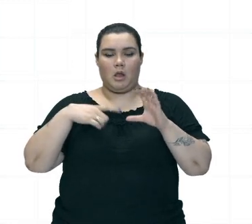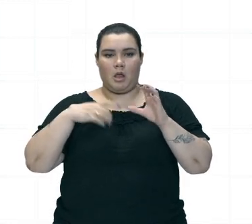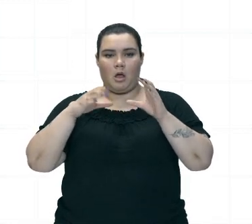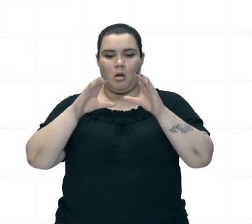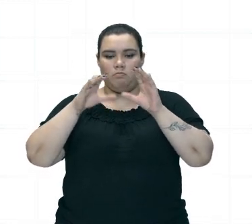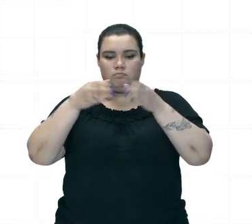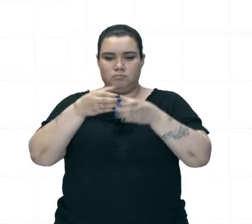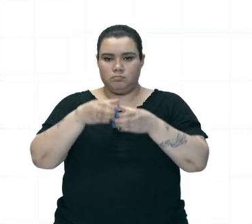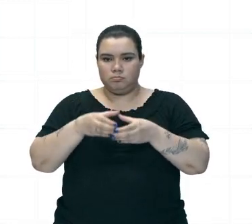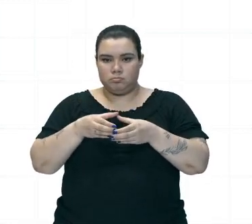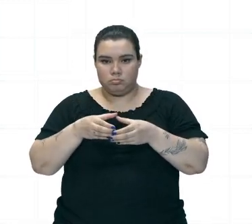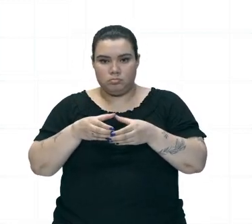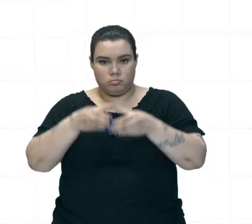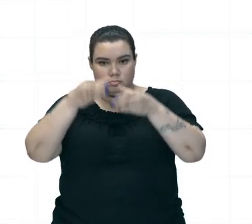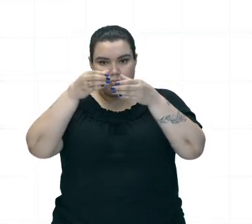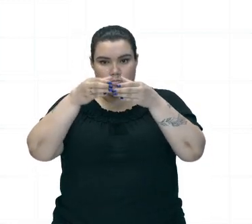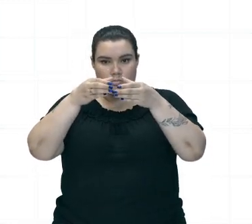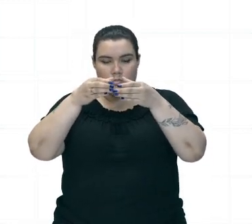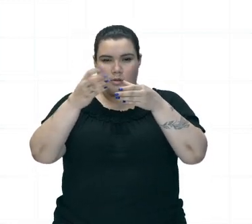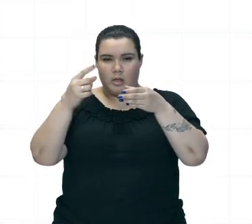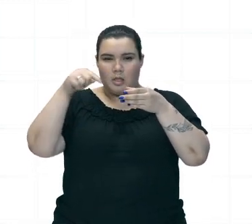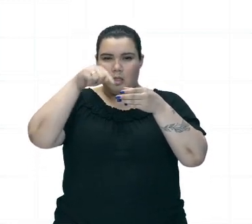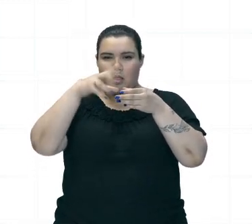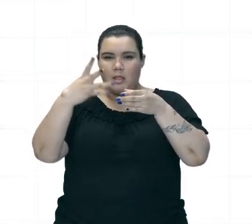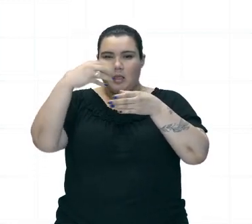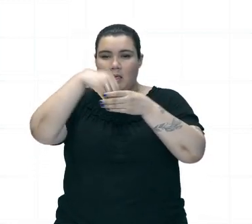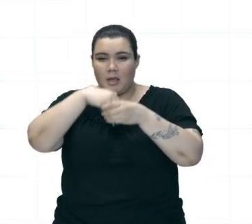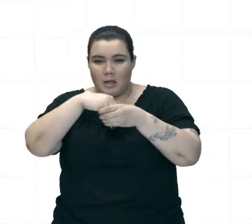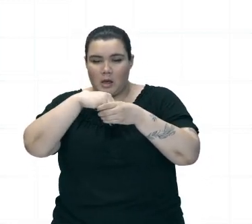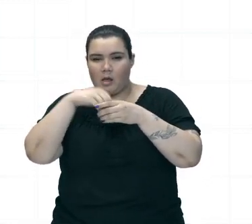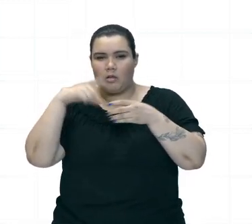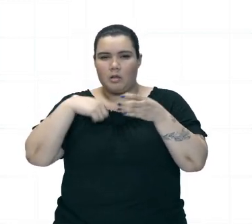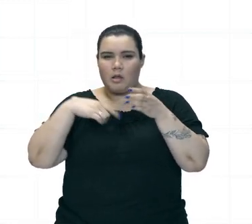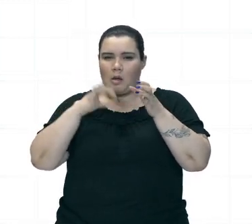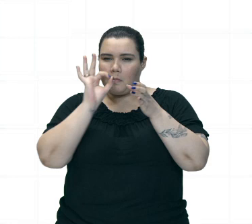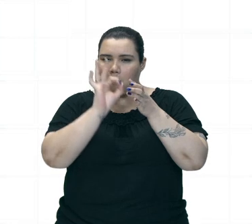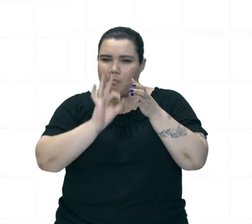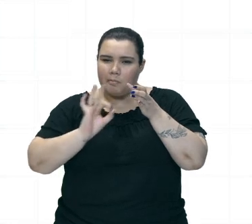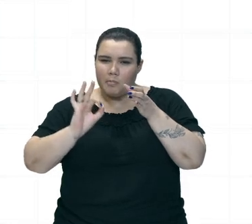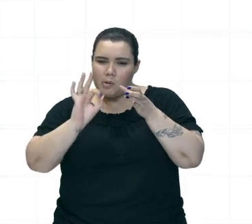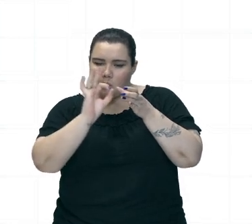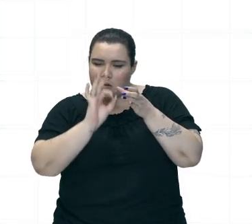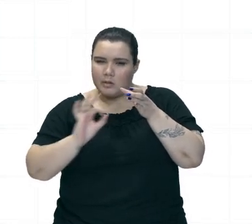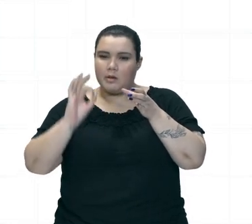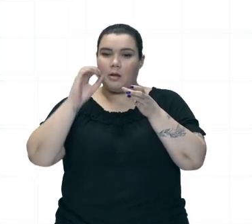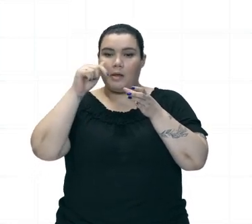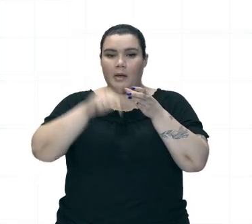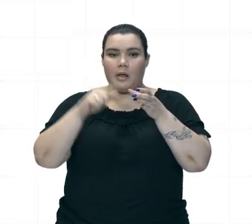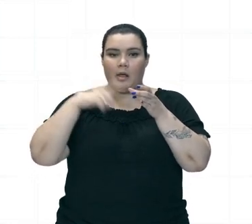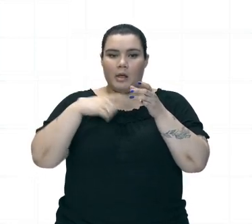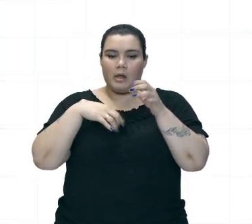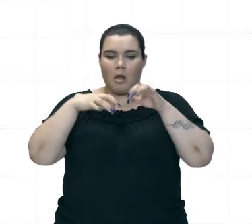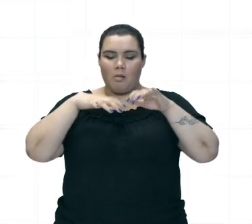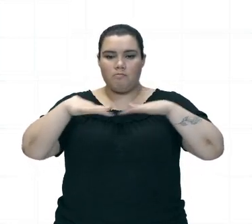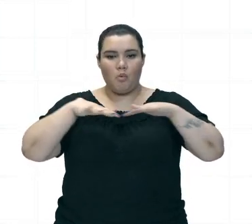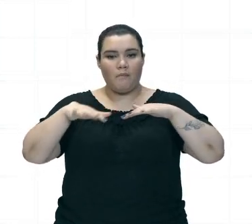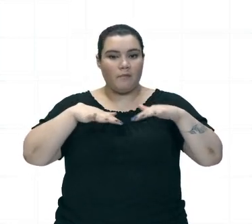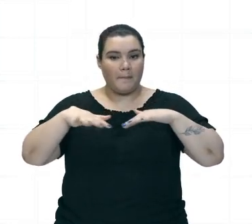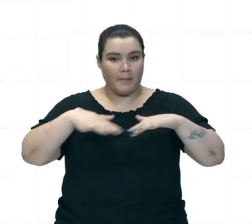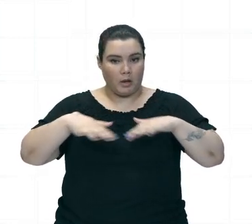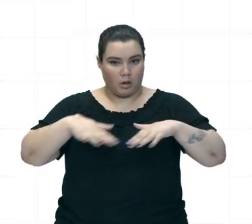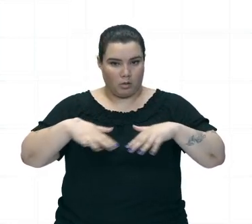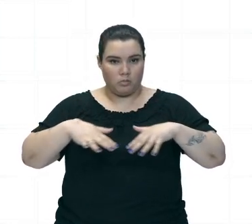bolinhas Que elas estão Se mexendo Tá Importante dizer Que essas bolinhas Que elas estão Se mexendo É o estado Sólido